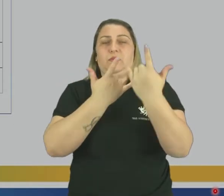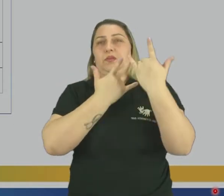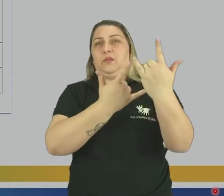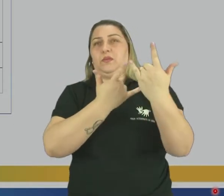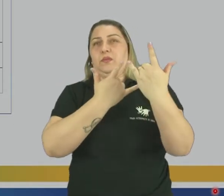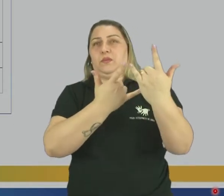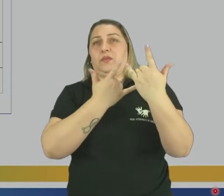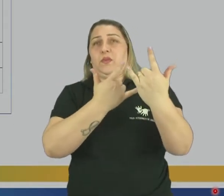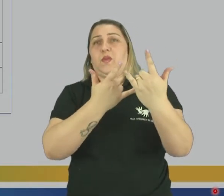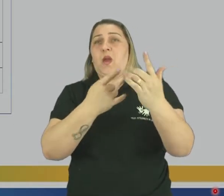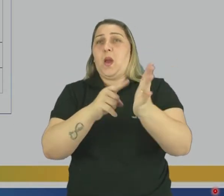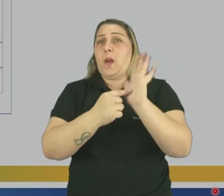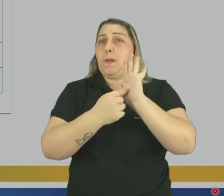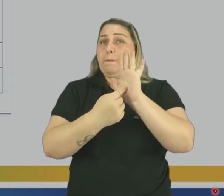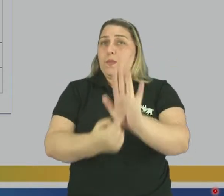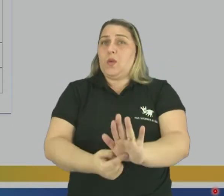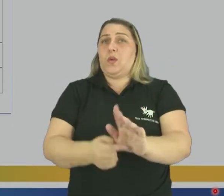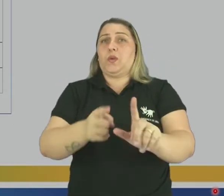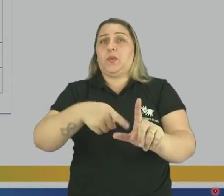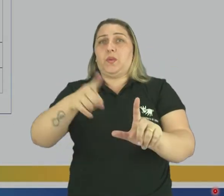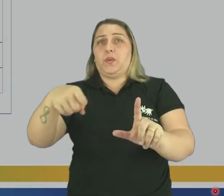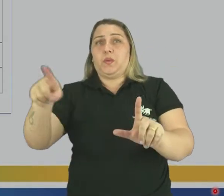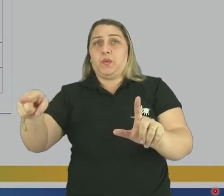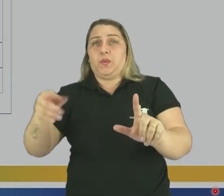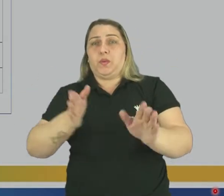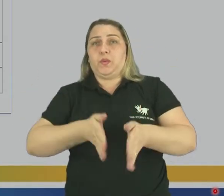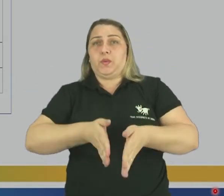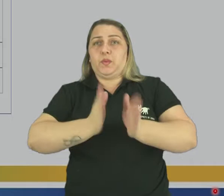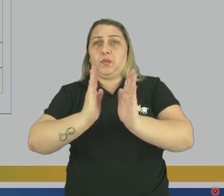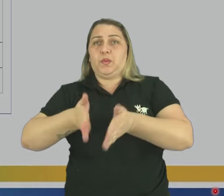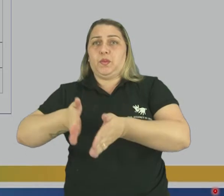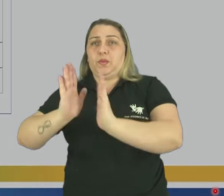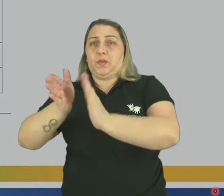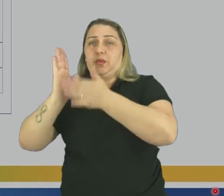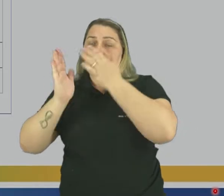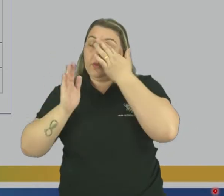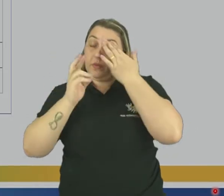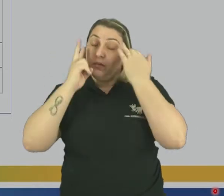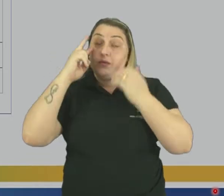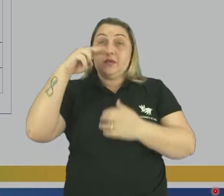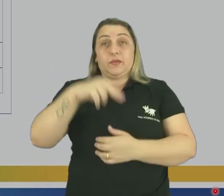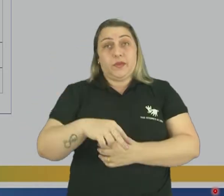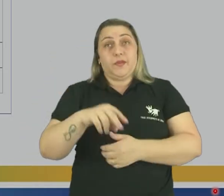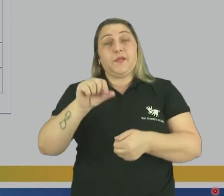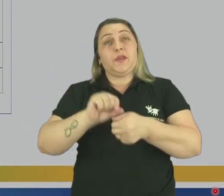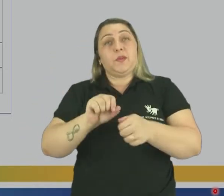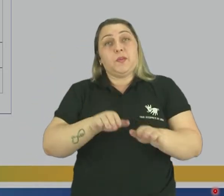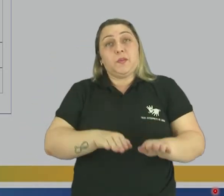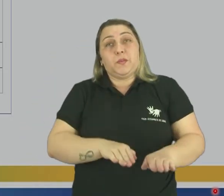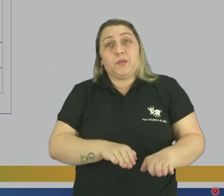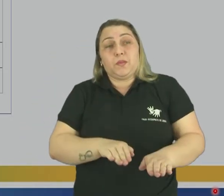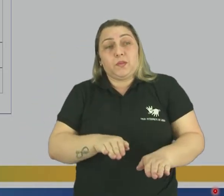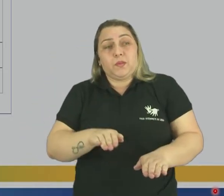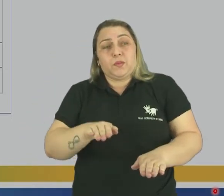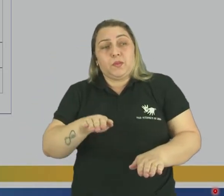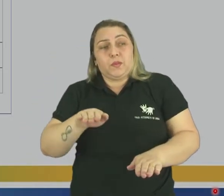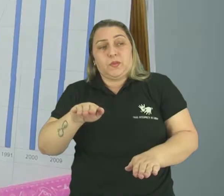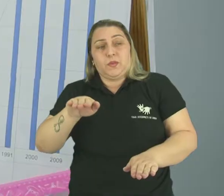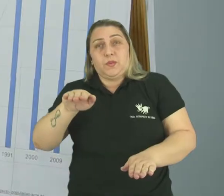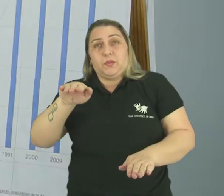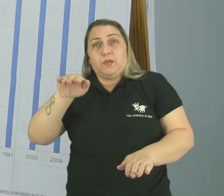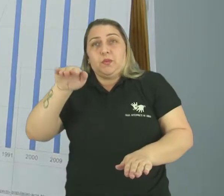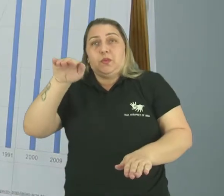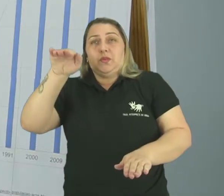gráfico de coluna e vocês podem observar que essas colunas foram aumentando ao longo dos